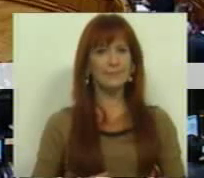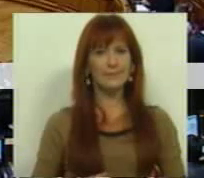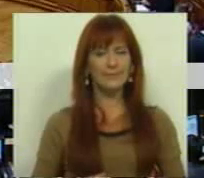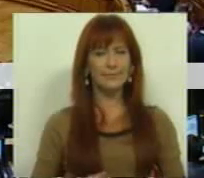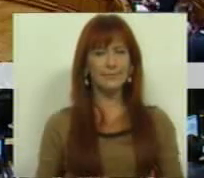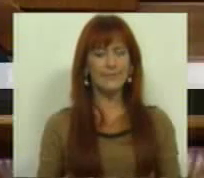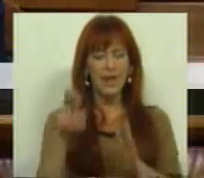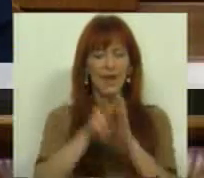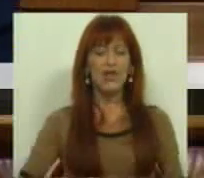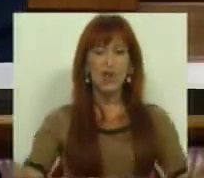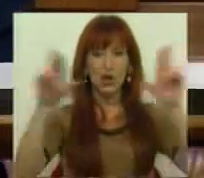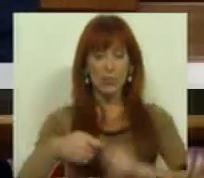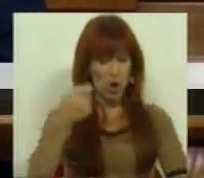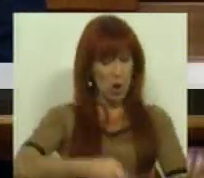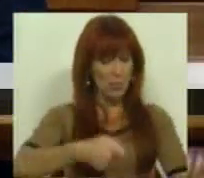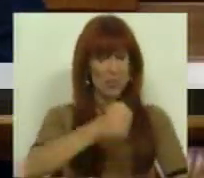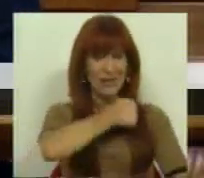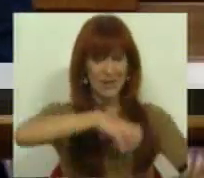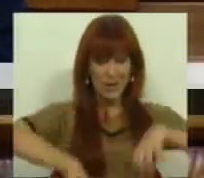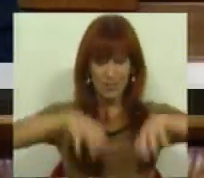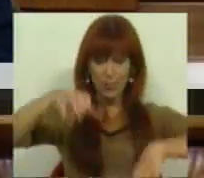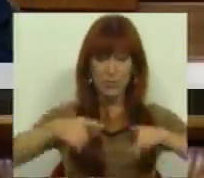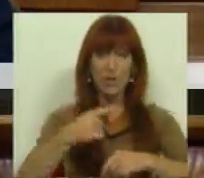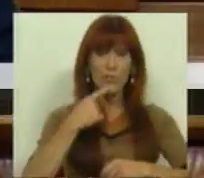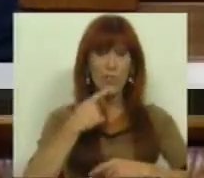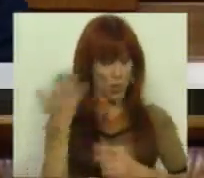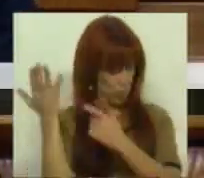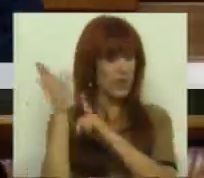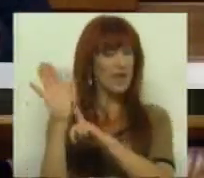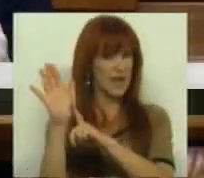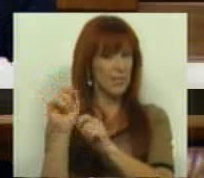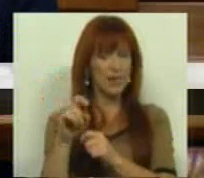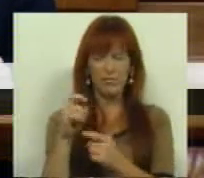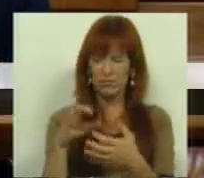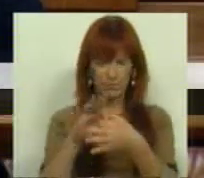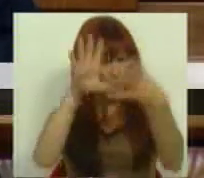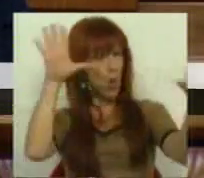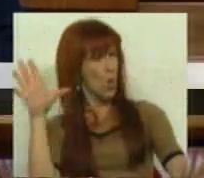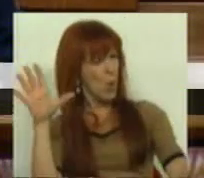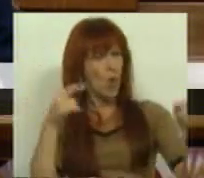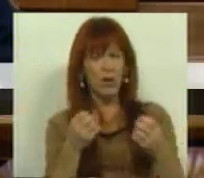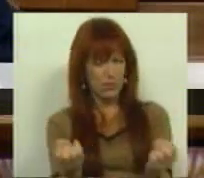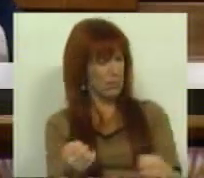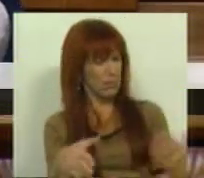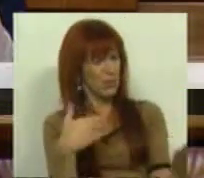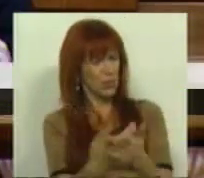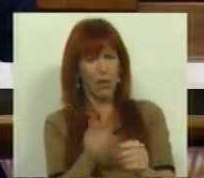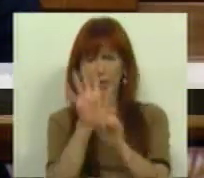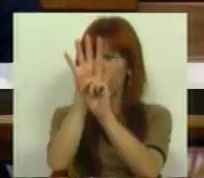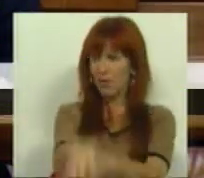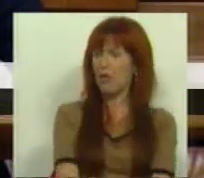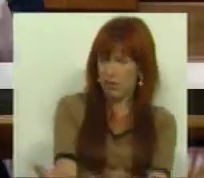O novo regime do arrendamento urbano é bem o exemplo da despropulsão, da iniquidade, da